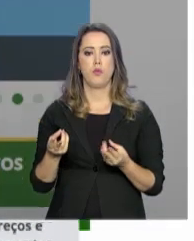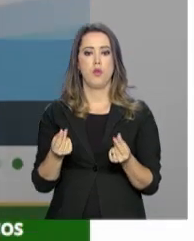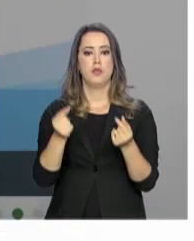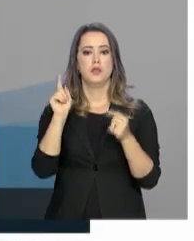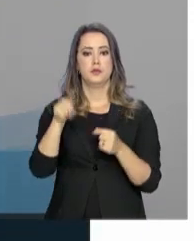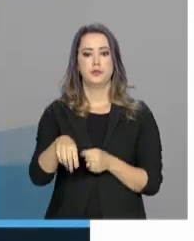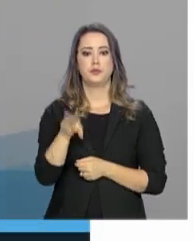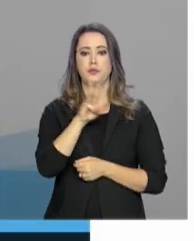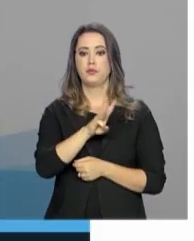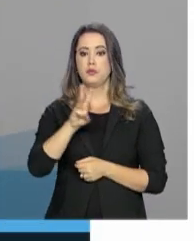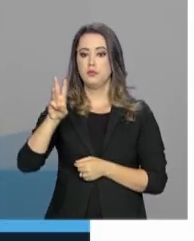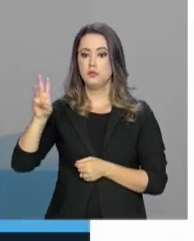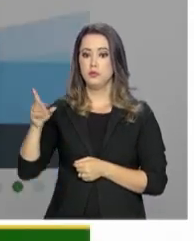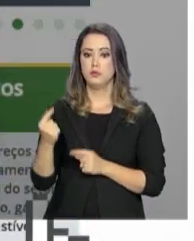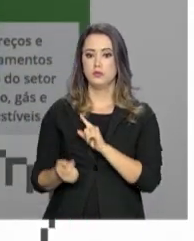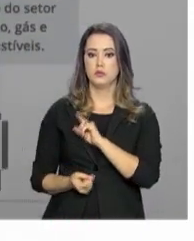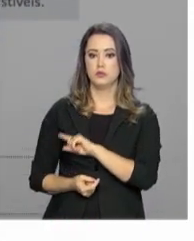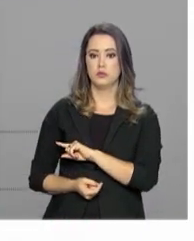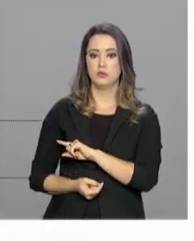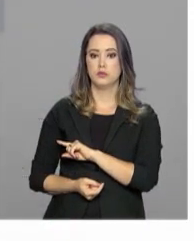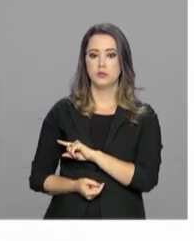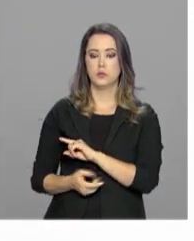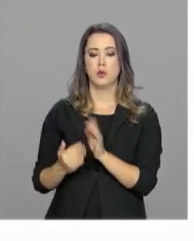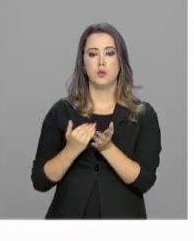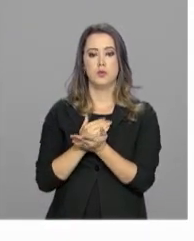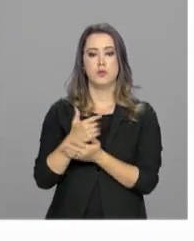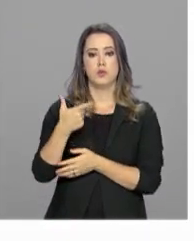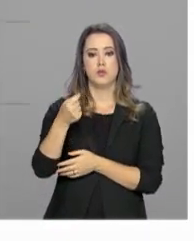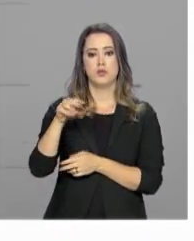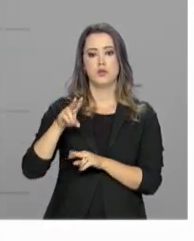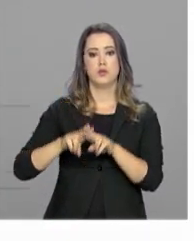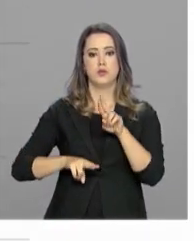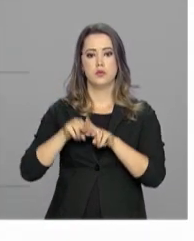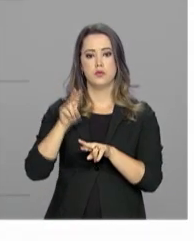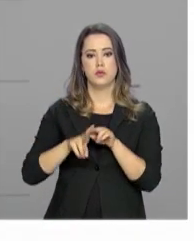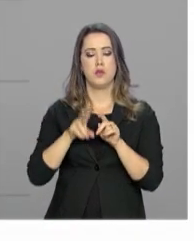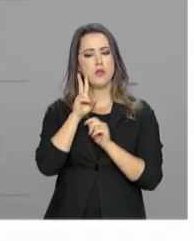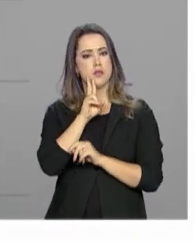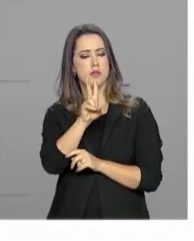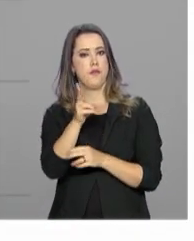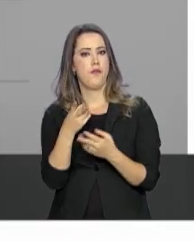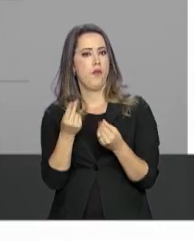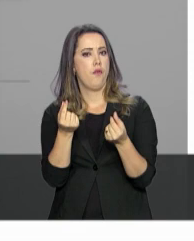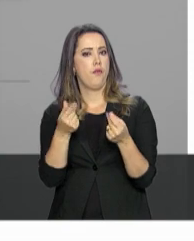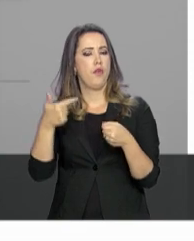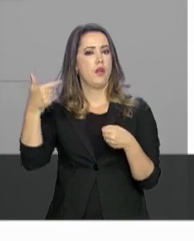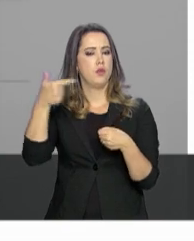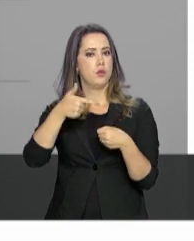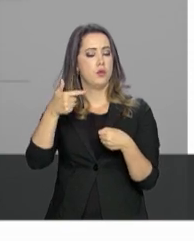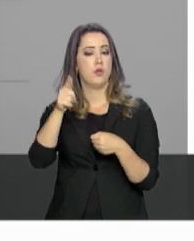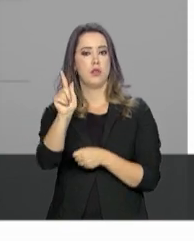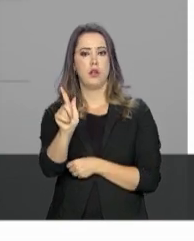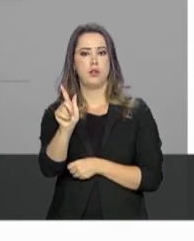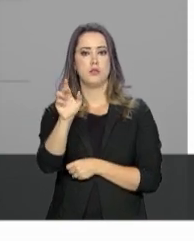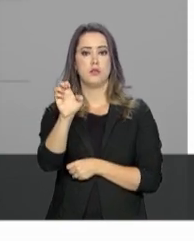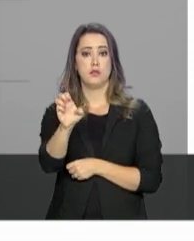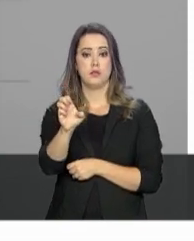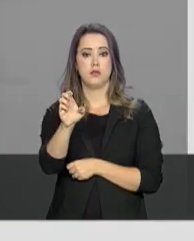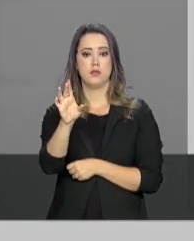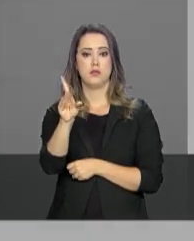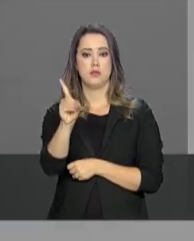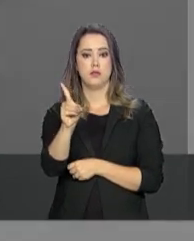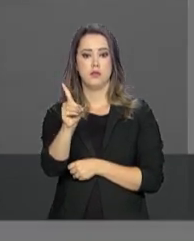disponível na página da ANP desde o dia 20 de junho e nele é possível ver os preços cobrados para gasolina, etanol,